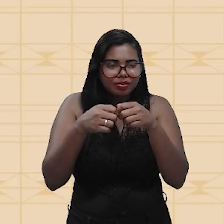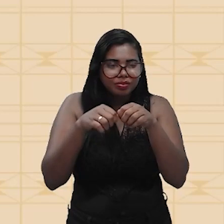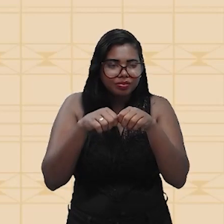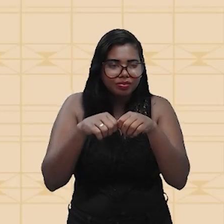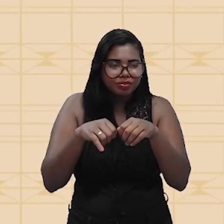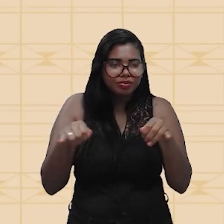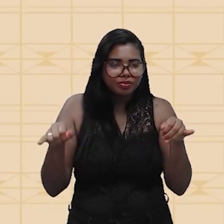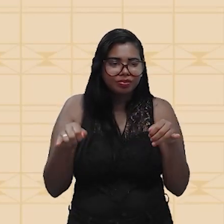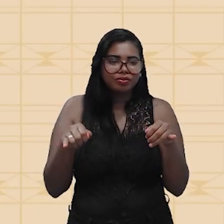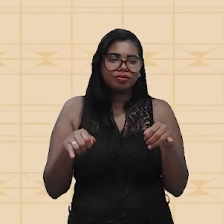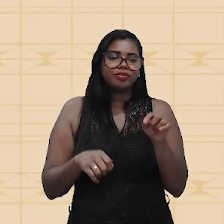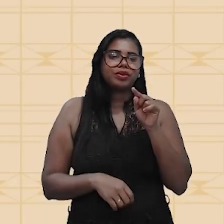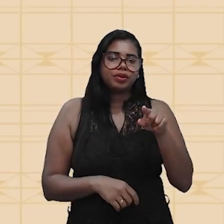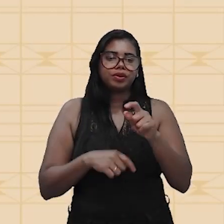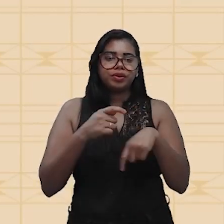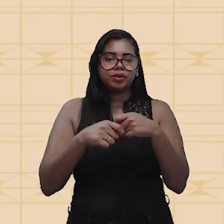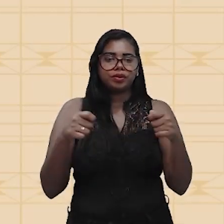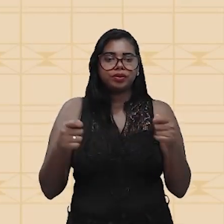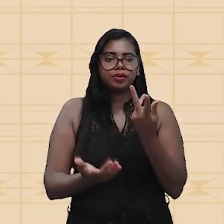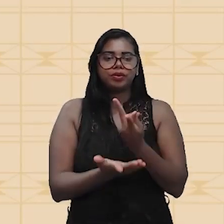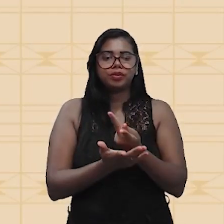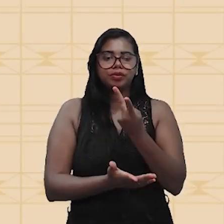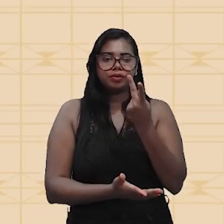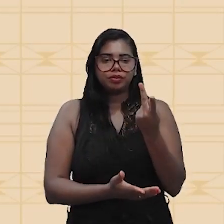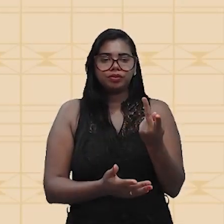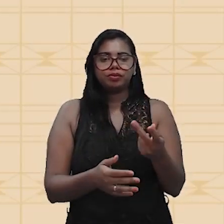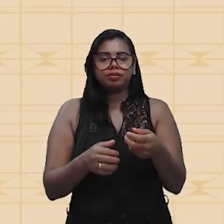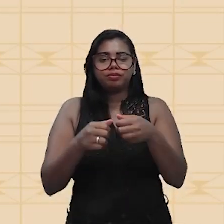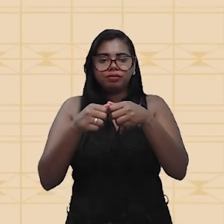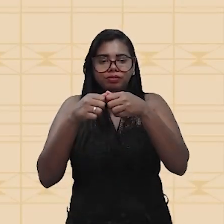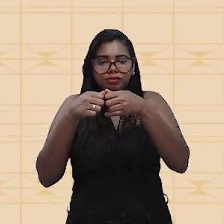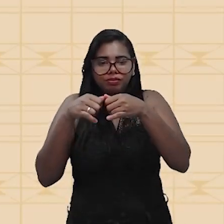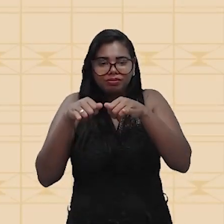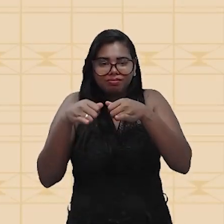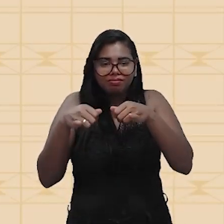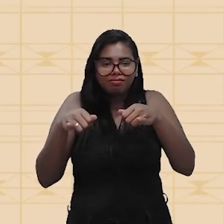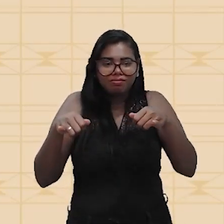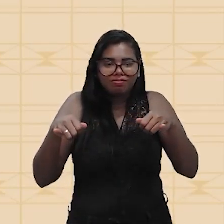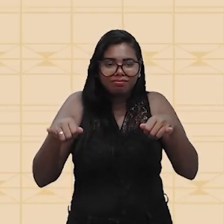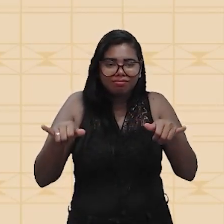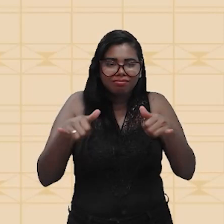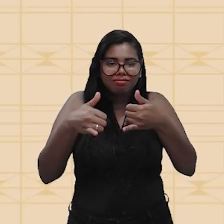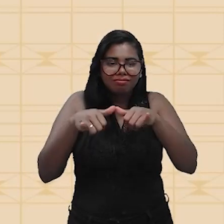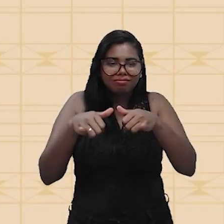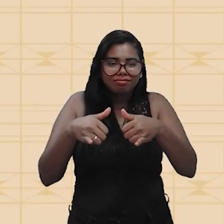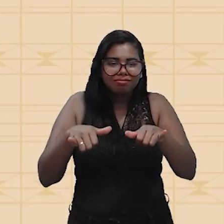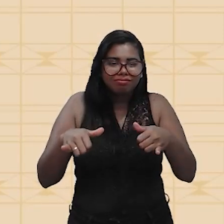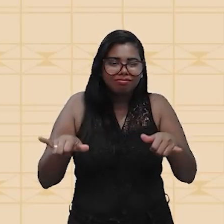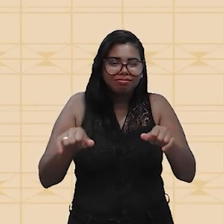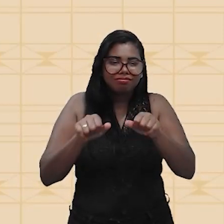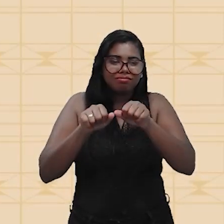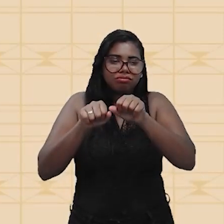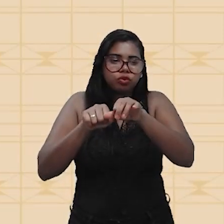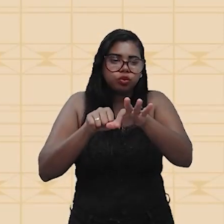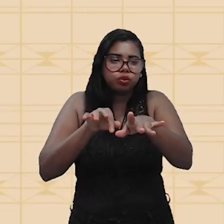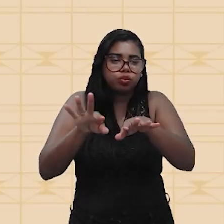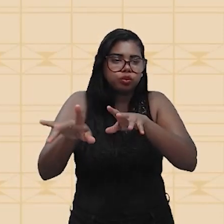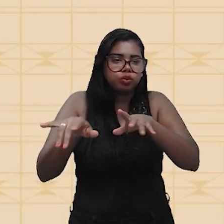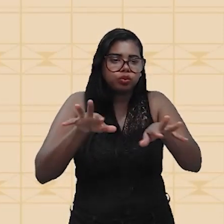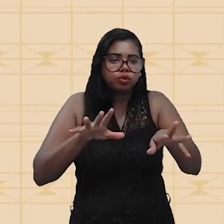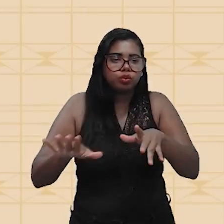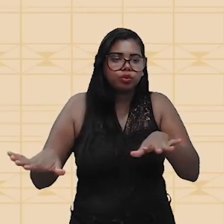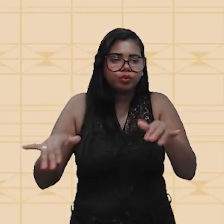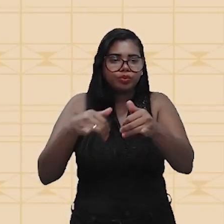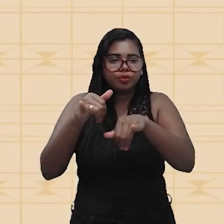de nó. O que acontece é que a corrente elétrica que vem pelo fio principal, ela vai ser distribuída proporcionalmente por